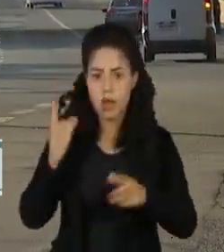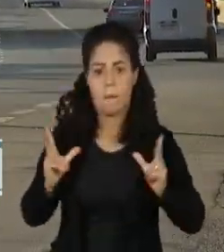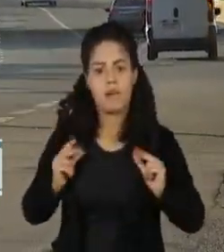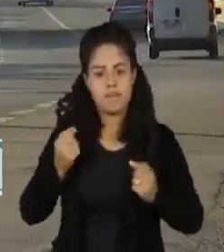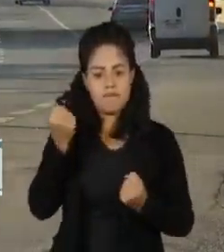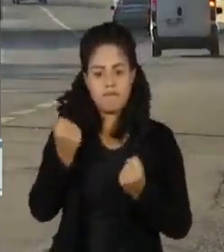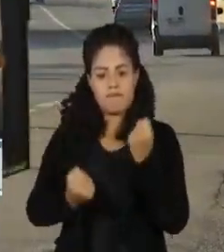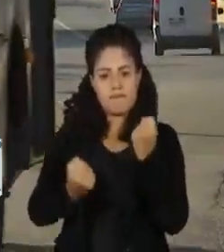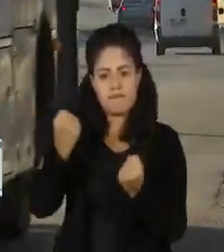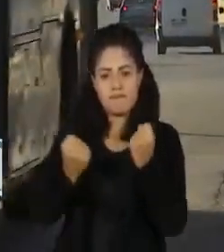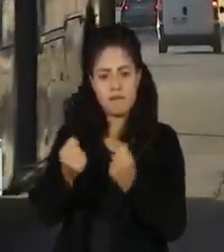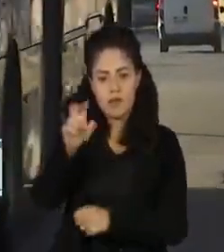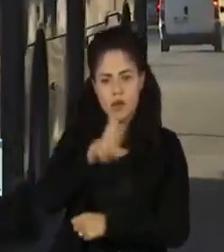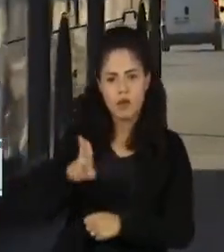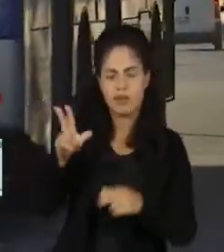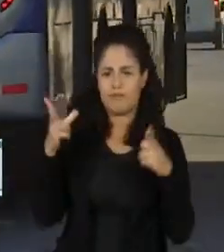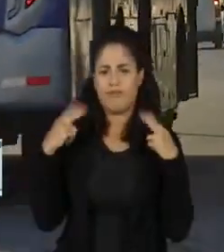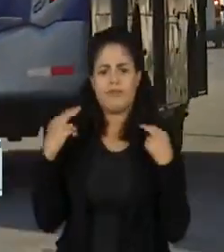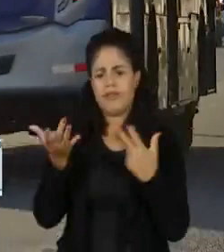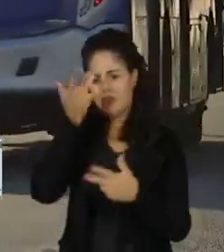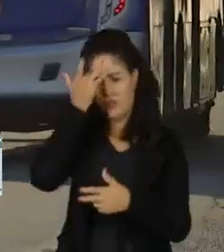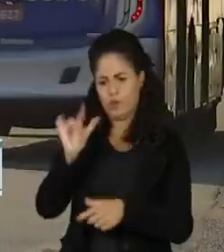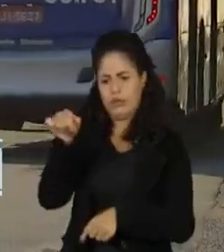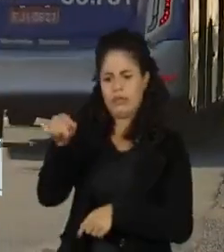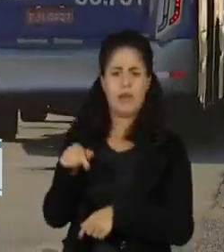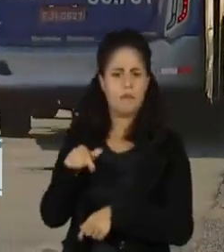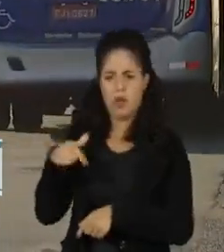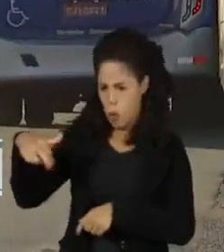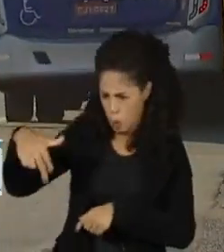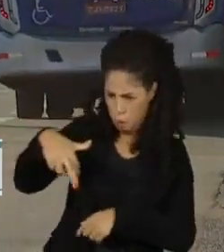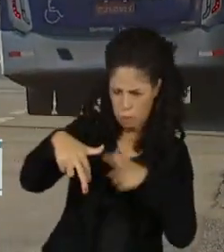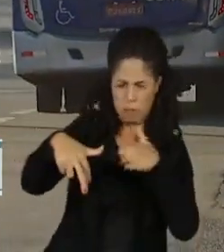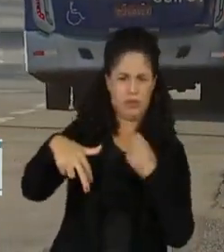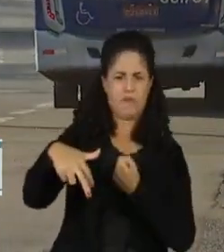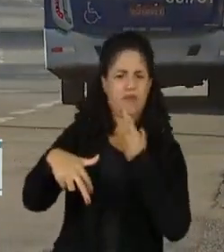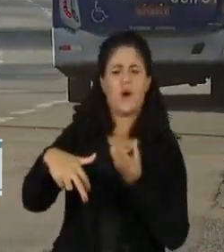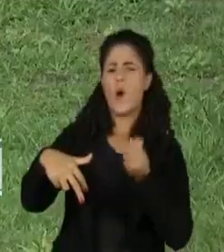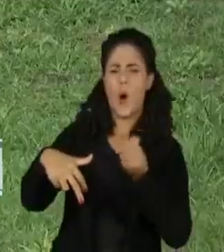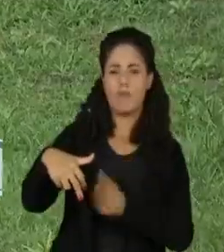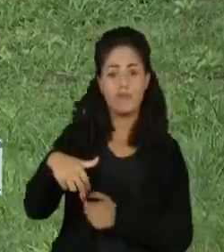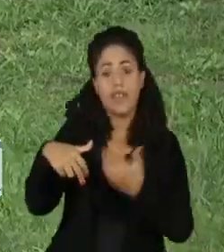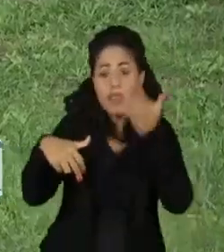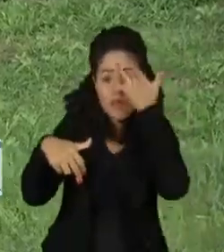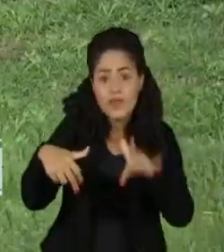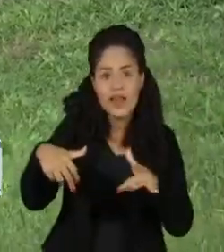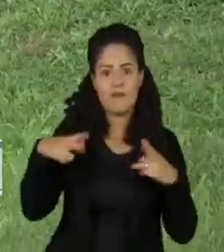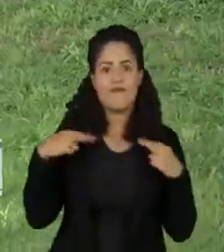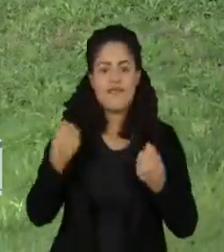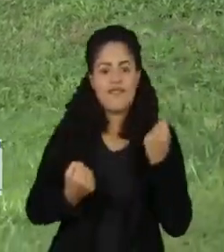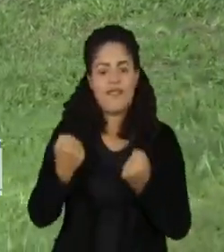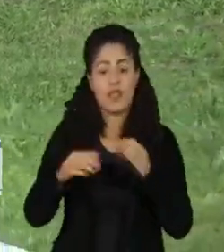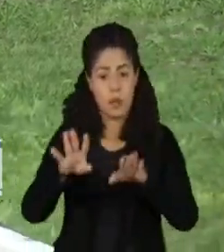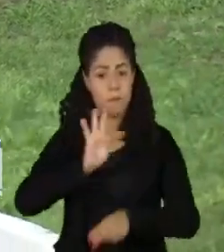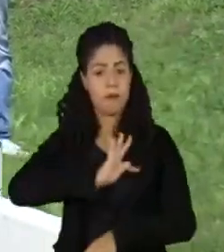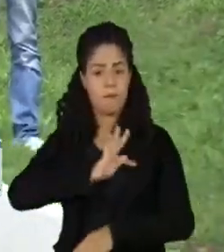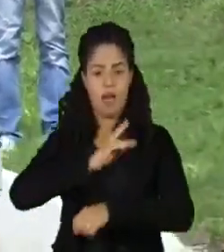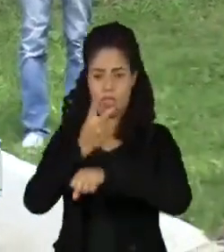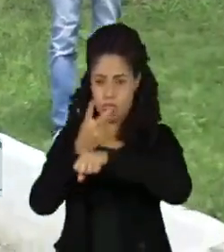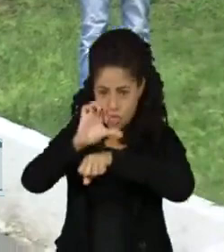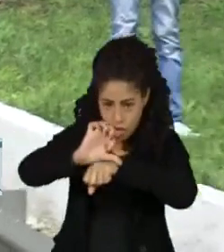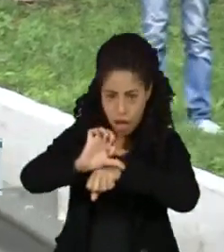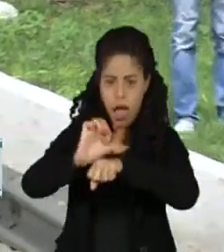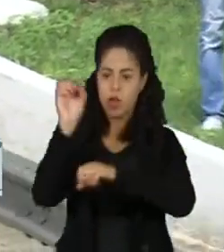as marginais, às vezes nem imaginam que ali vai fazer uma travessia de pedestre. As marginais Pinheiros e Tietê não têm